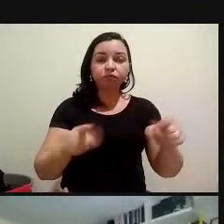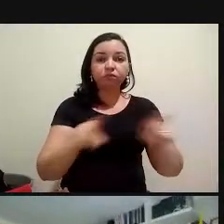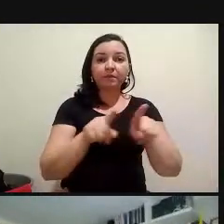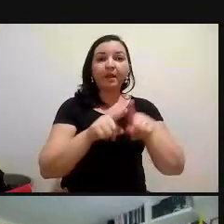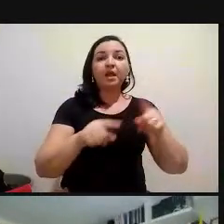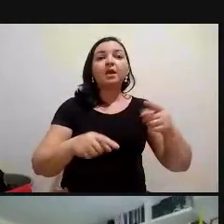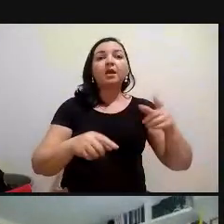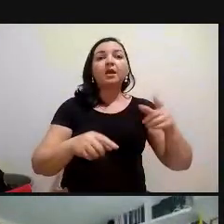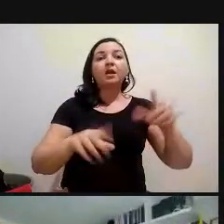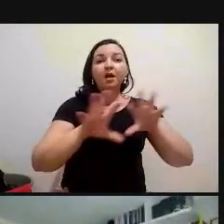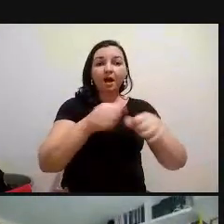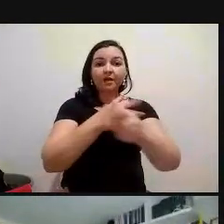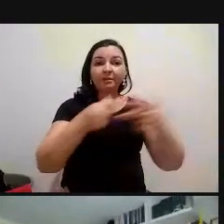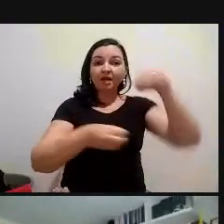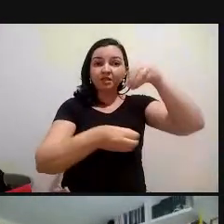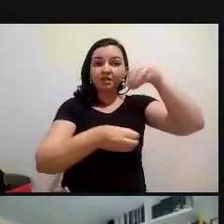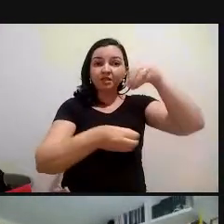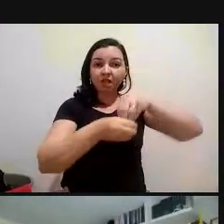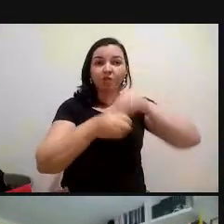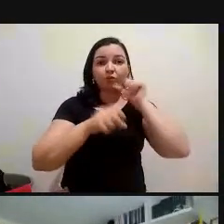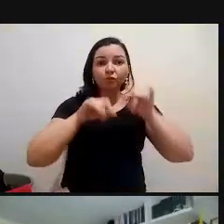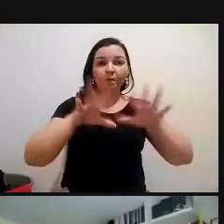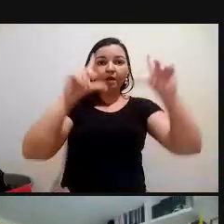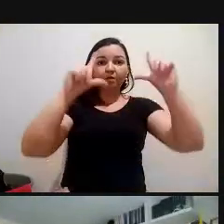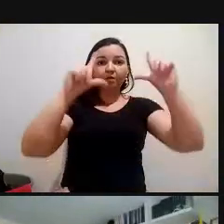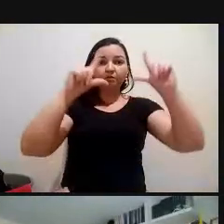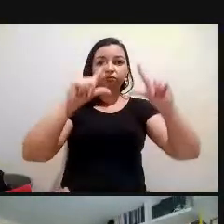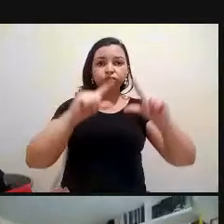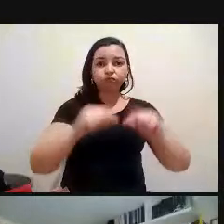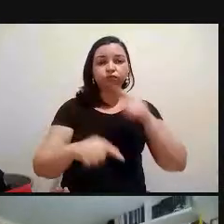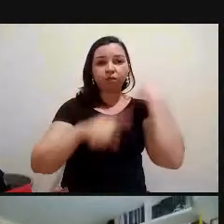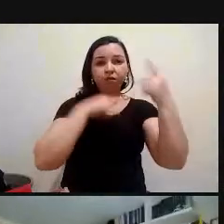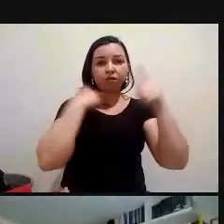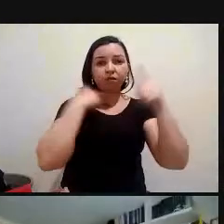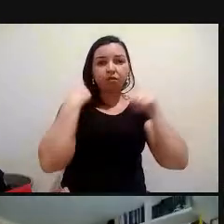plásticos, não só pela ingestão, mas também pelo